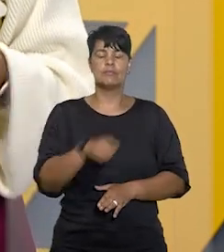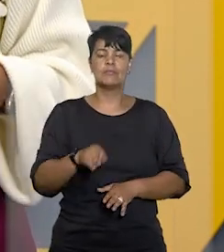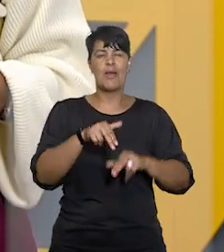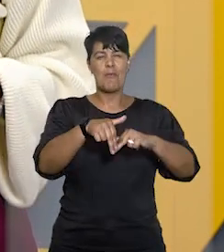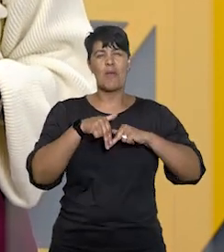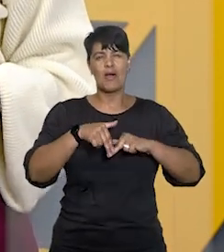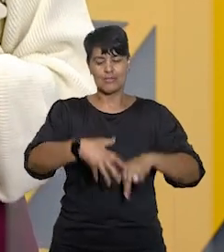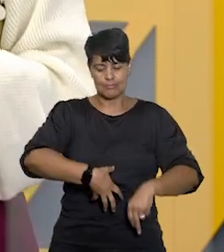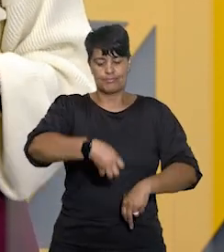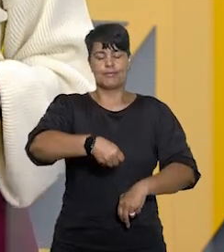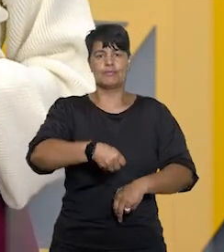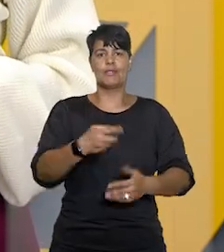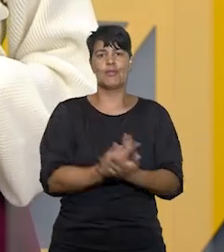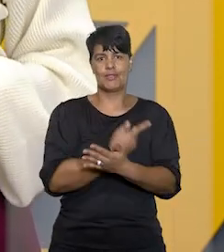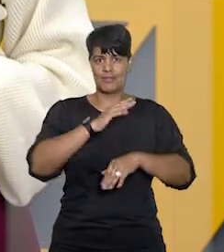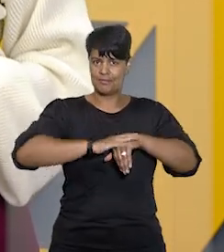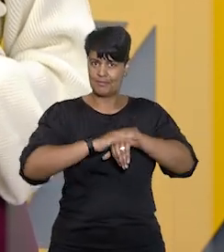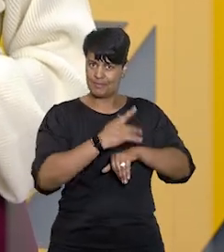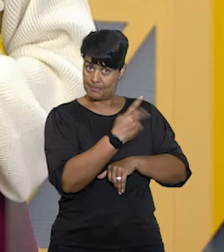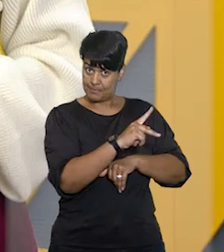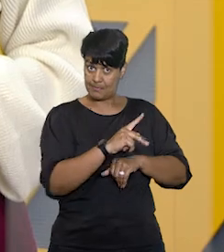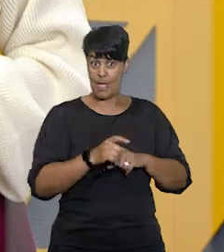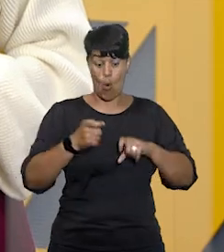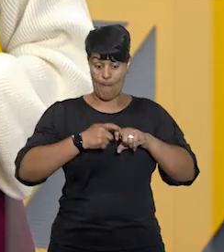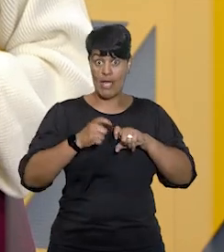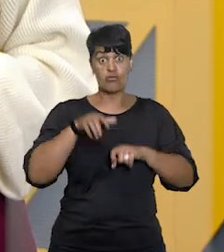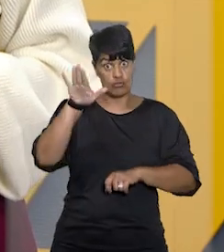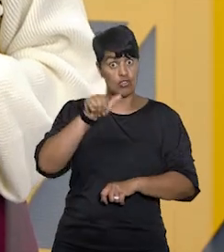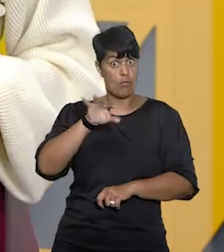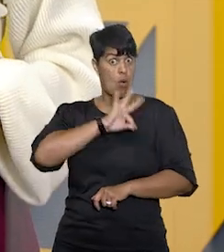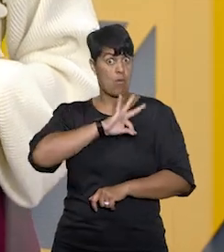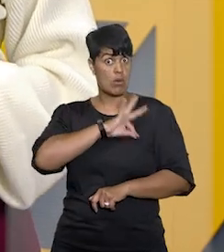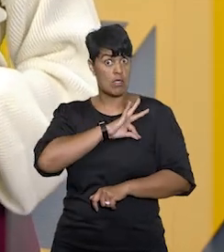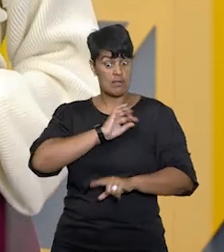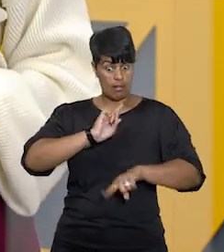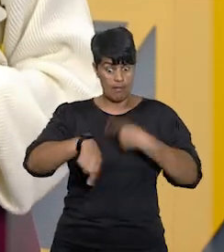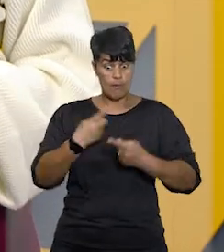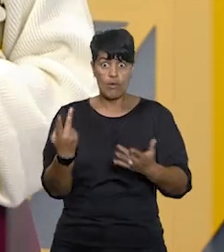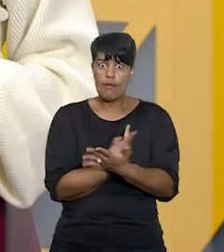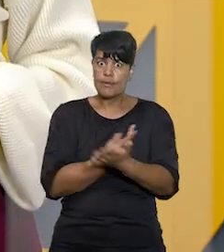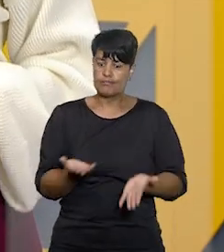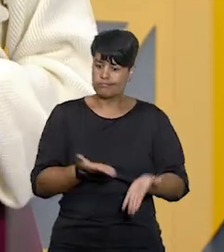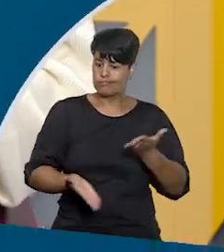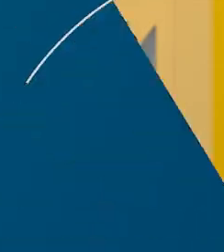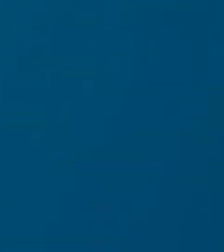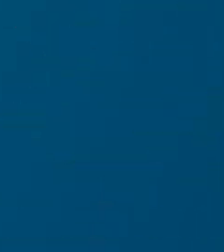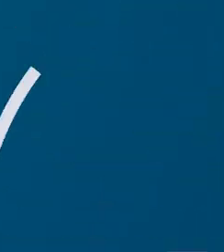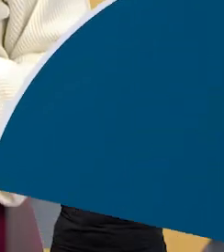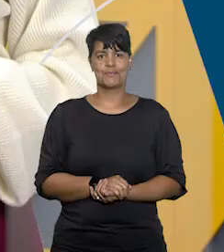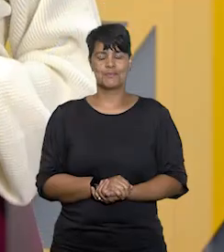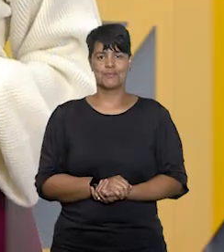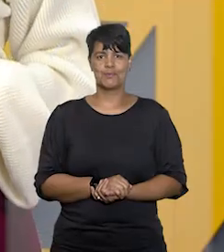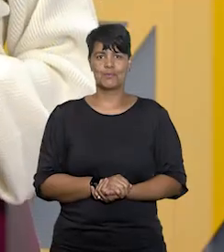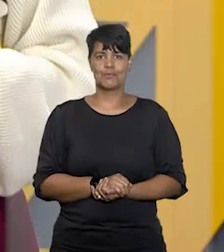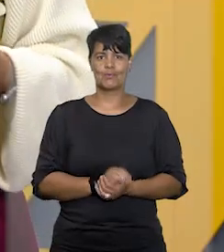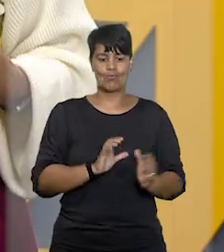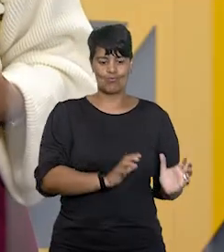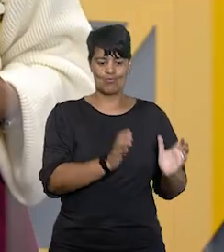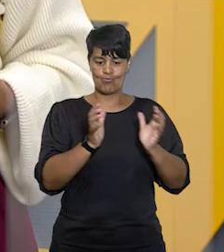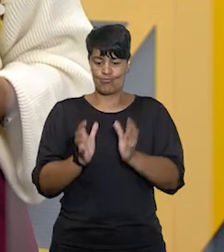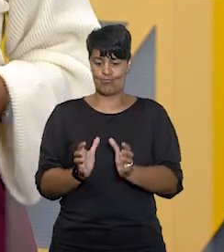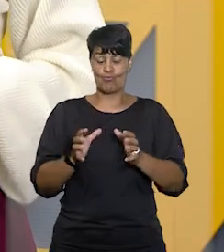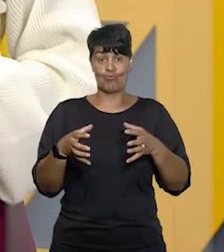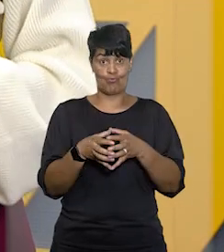aborto provocado pela própria paciente. O médico chamou a polícia após o atendimento. Já a